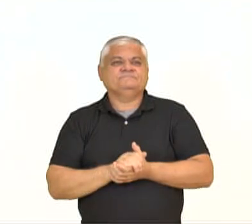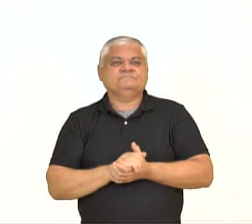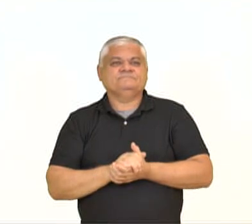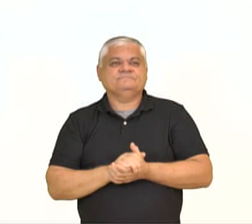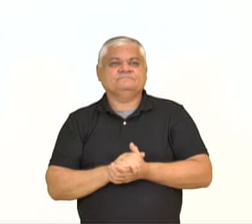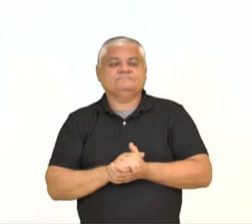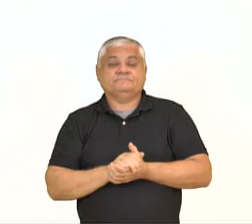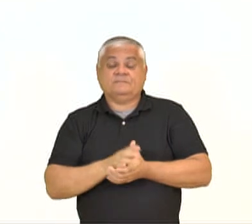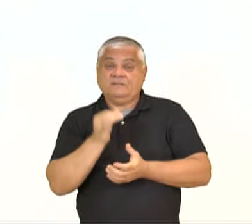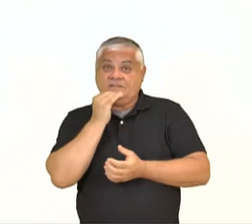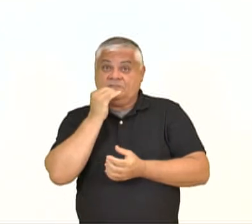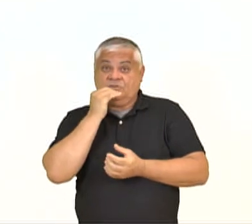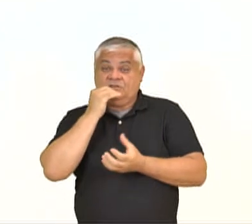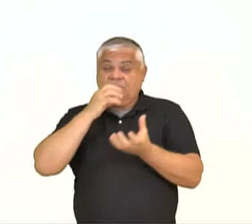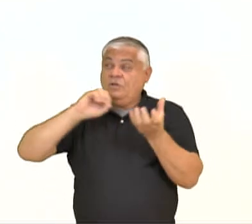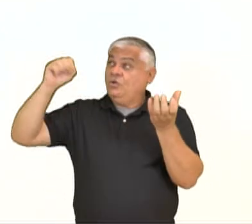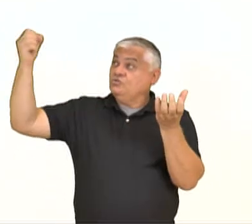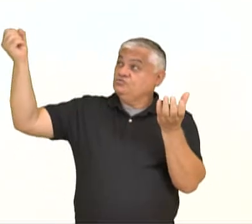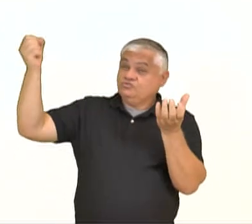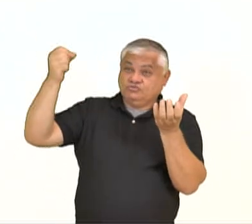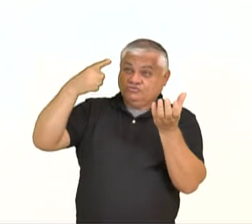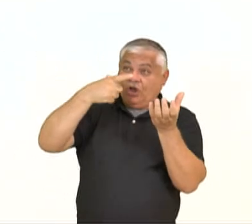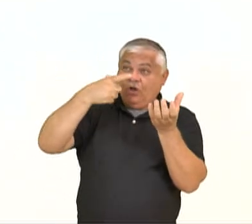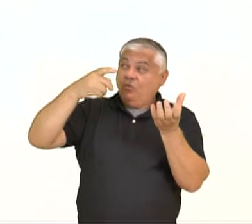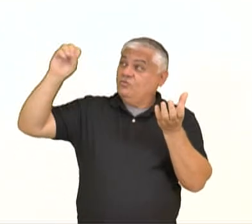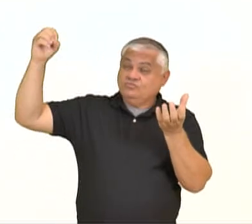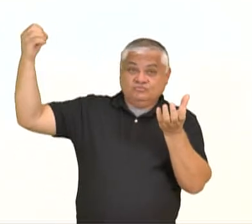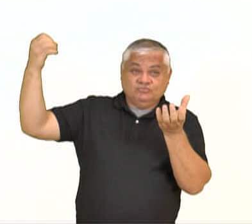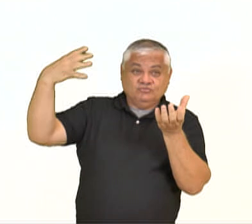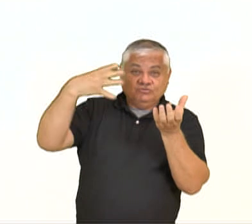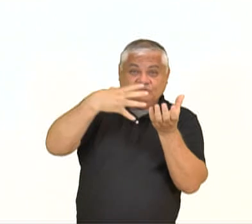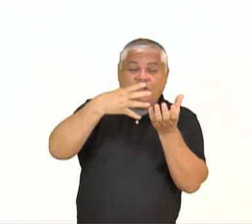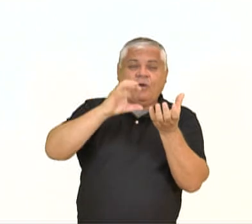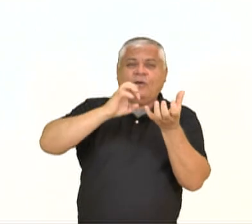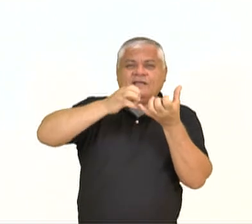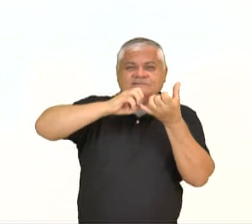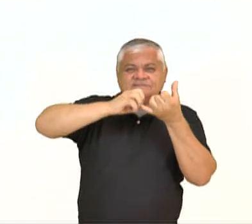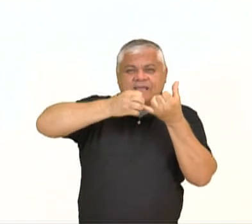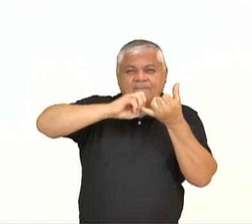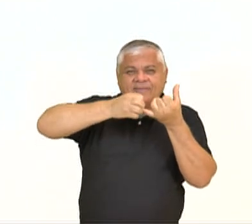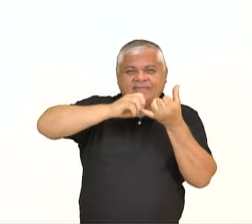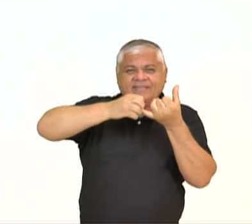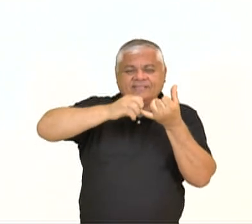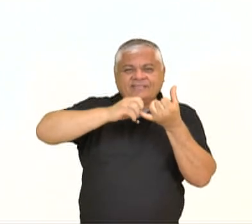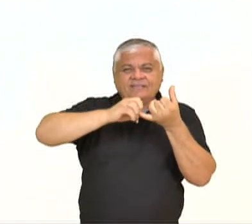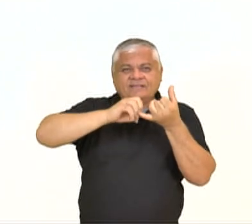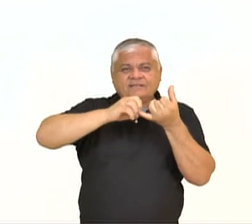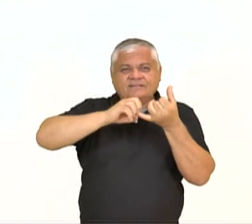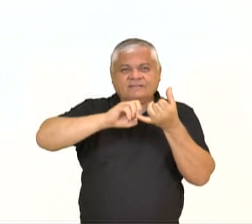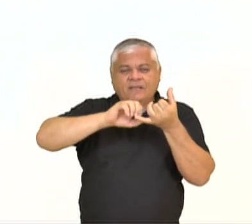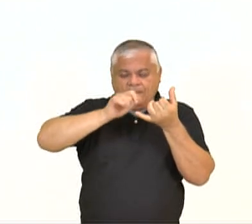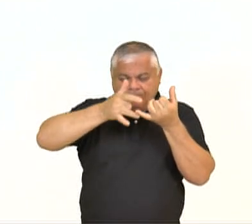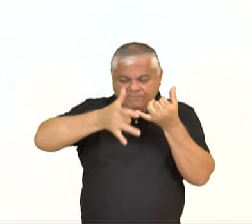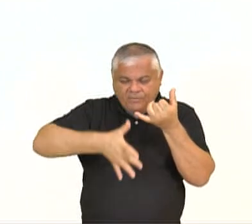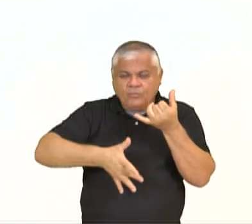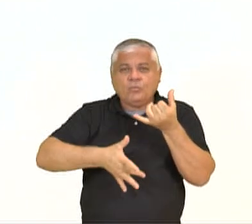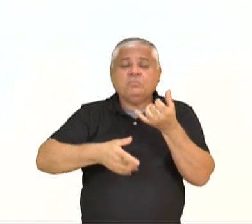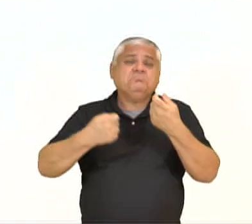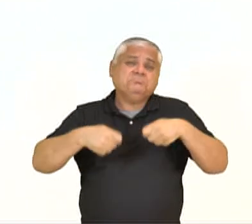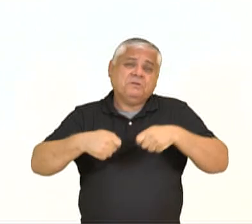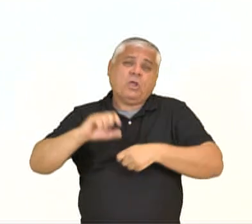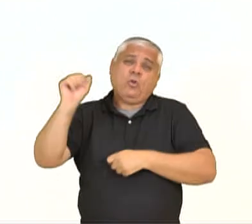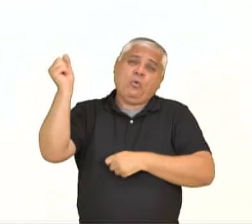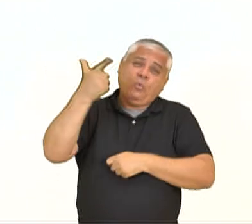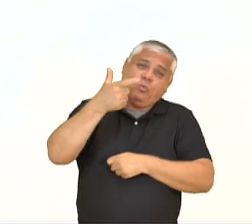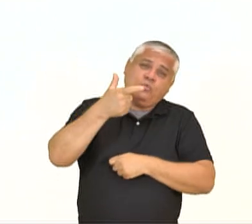O fotoblastismo, o que é? É a germinação das sementes na presença ou na ausência da luminosidade.